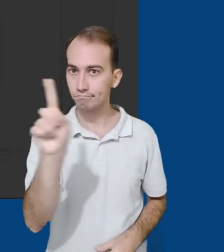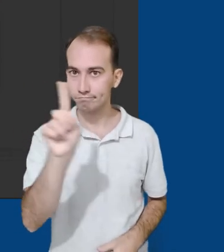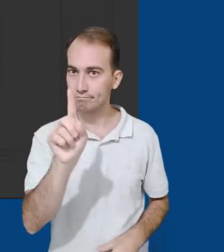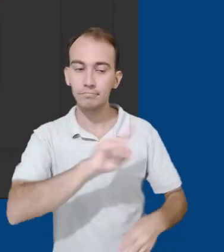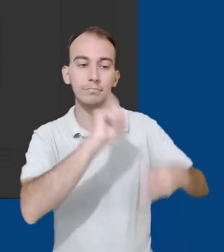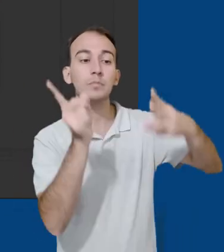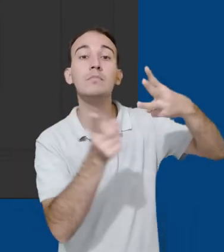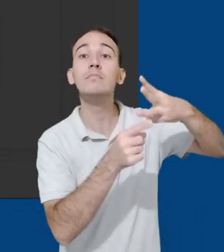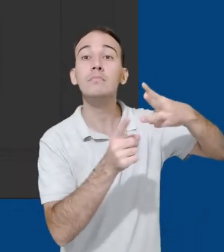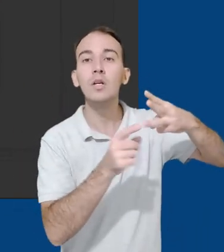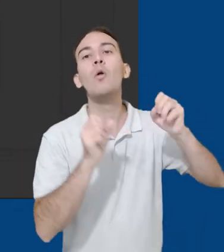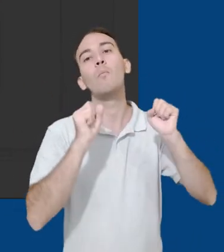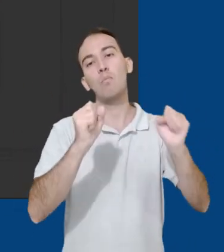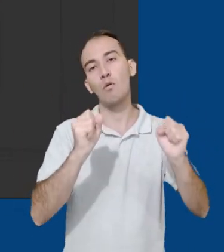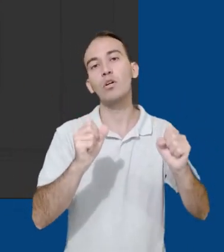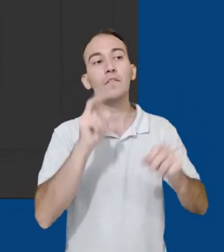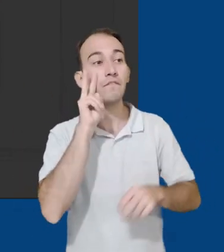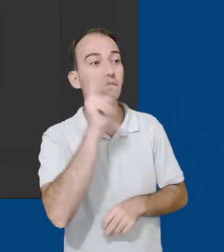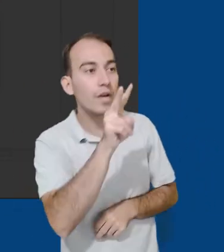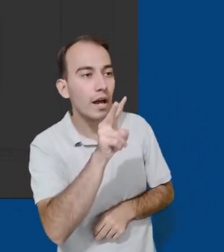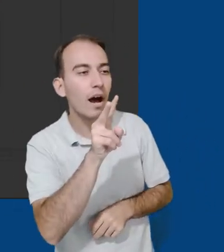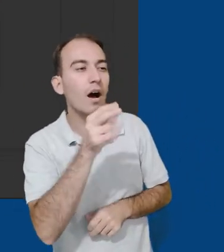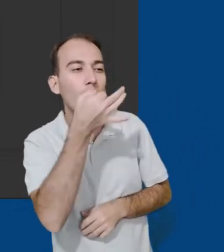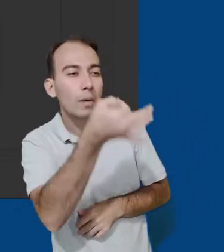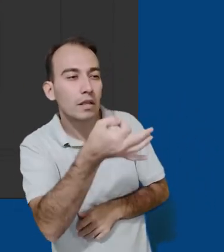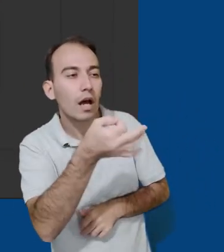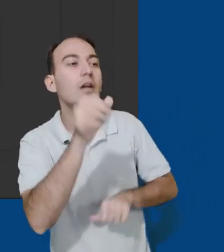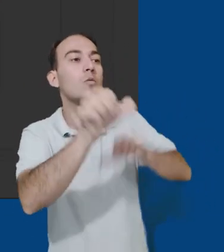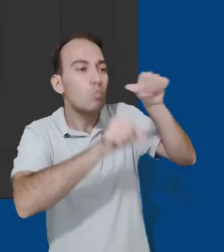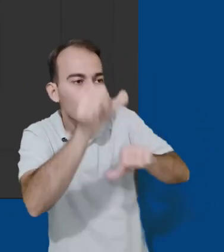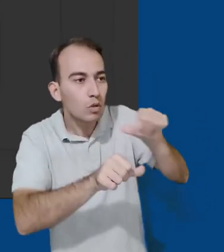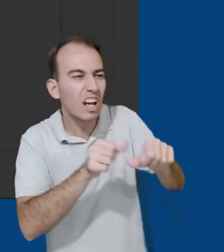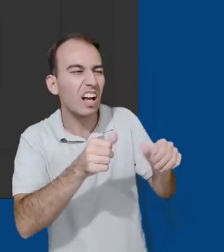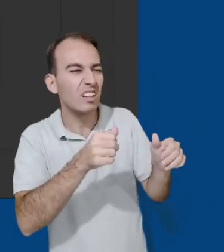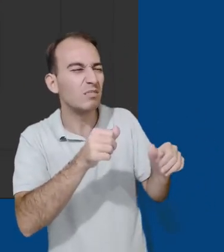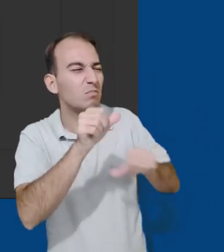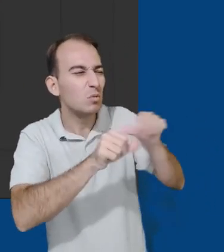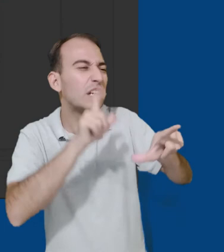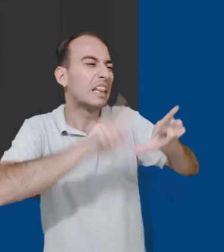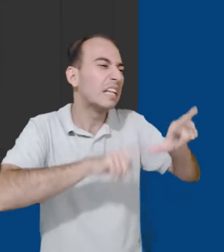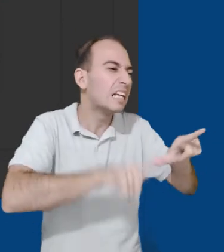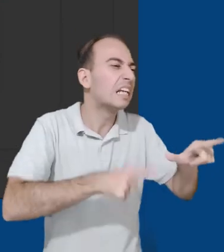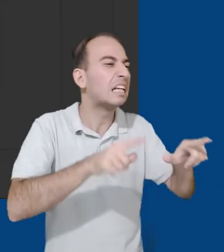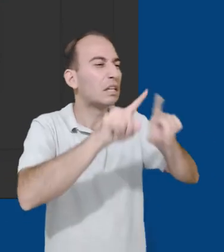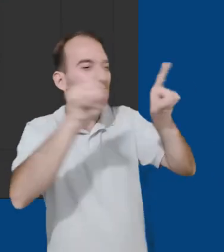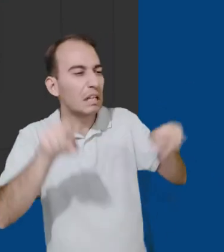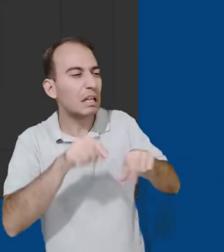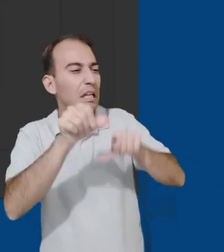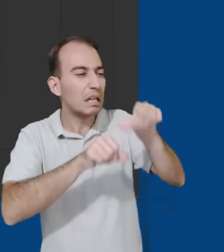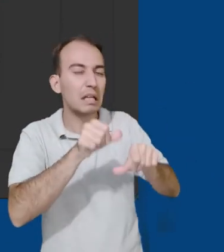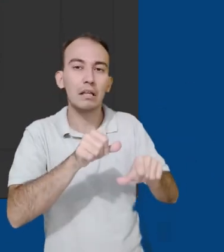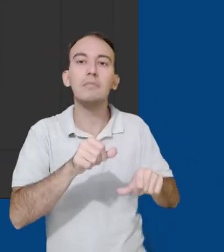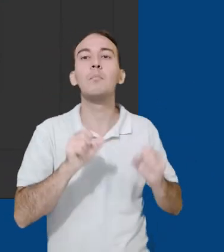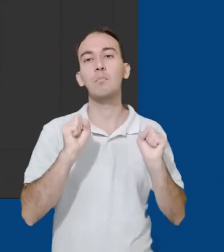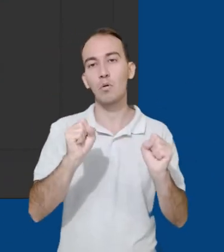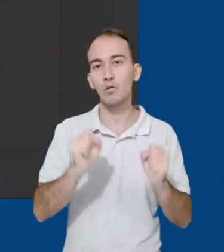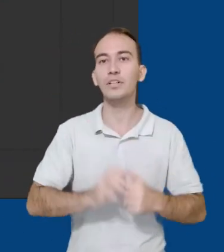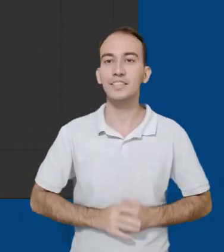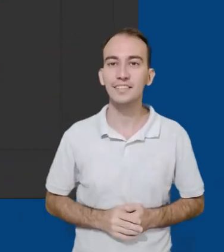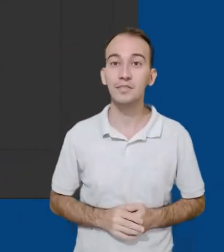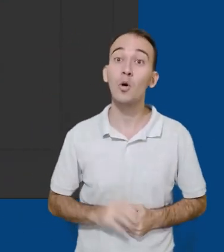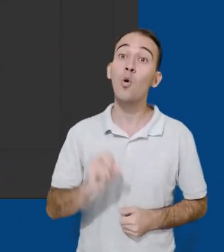sem editar, apenas fazer comentários. Ou se será de editor, onde ela poderá editar e alterar a nossa apresentação.